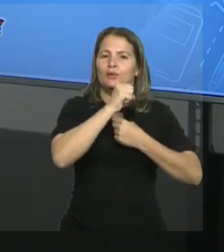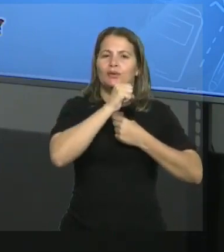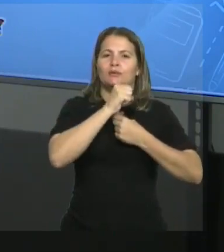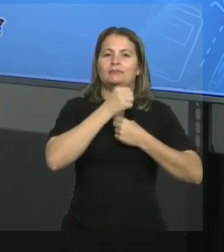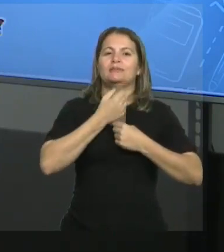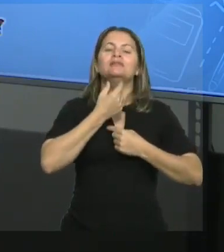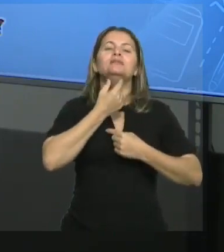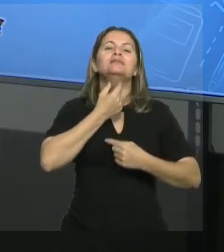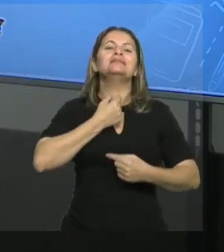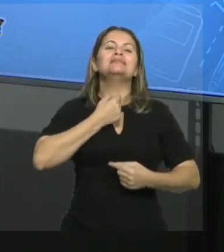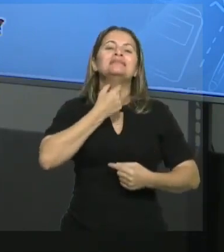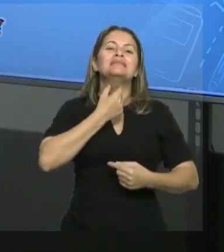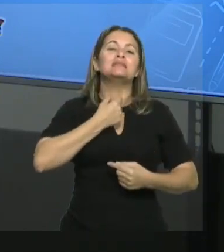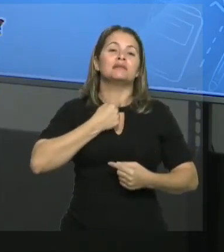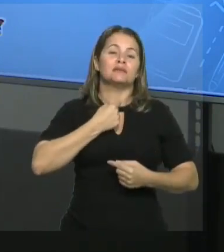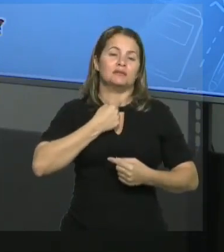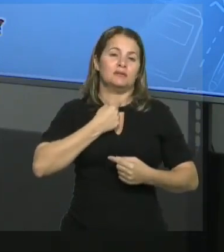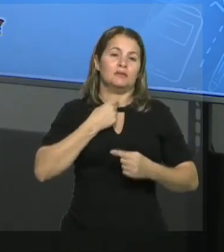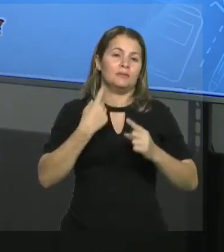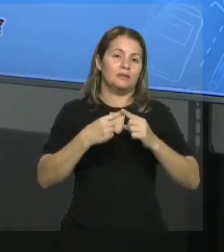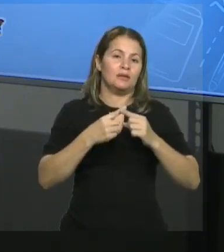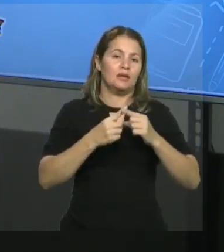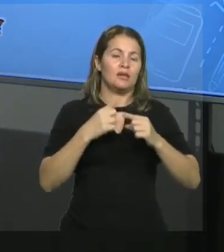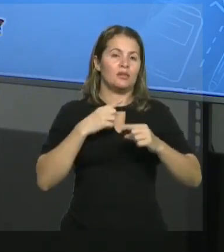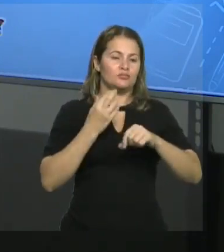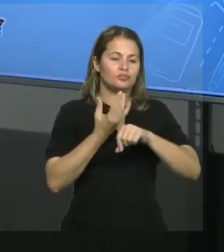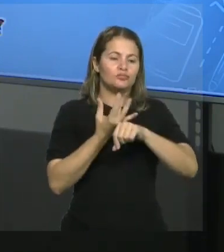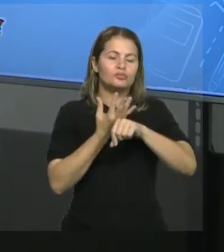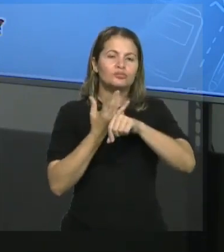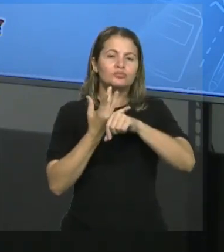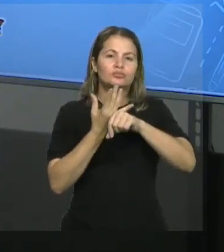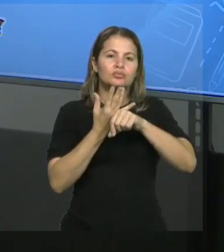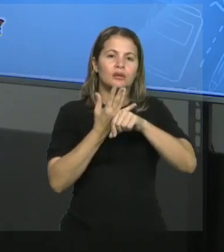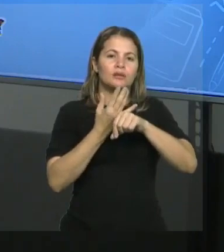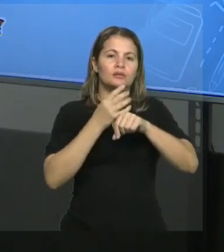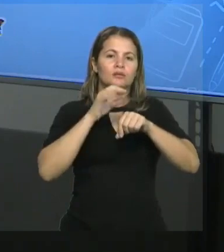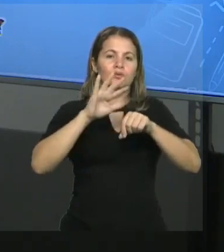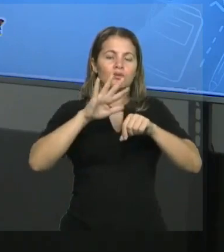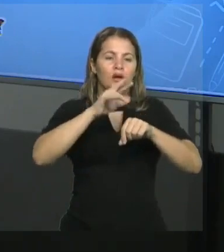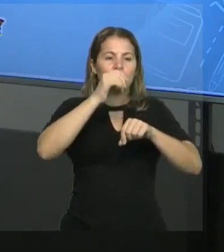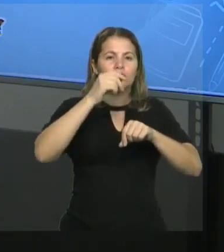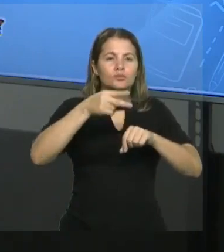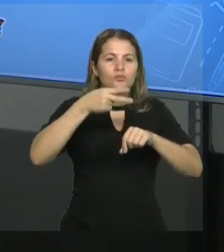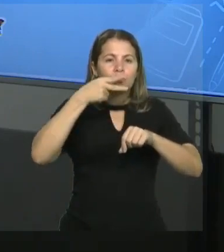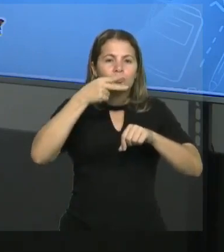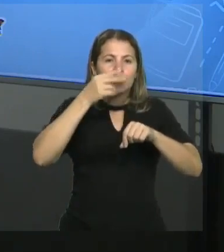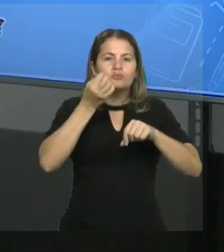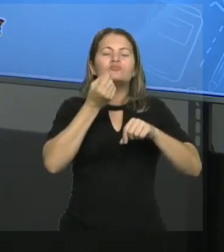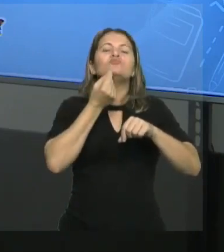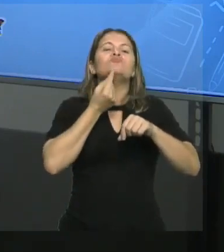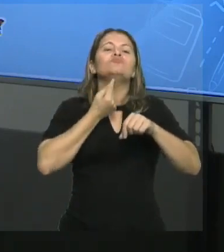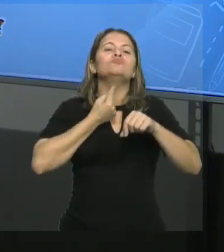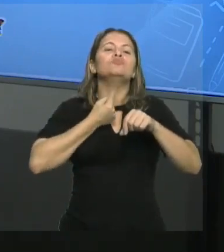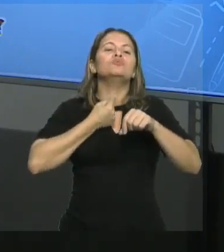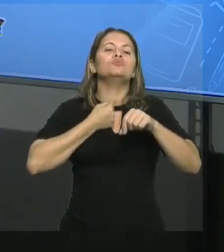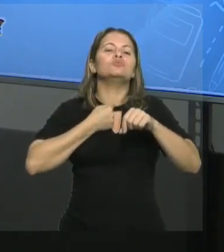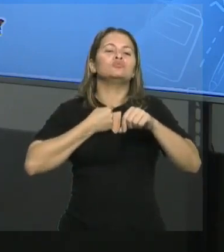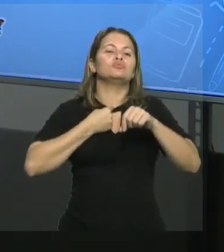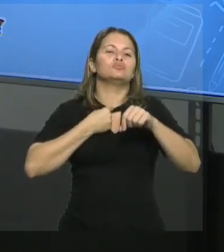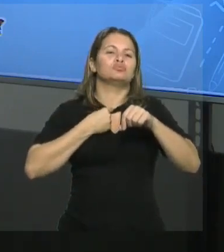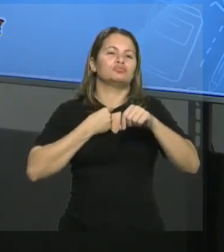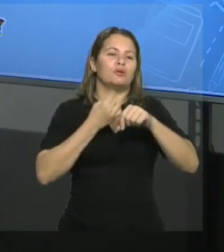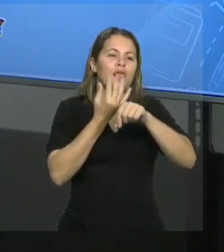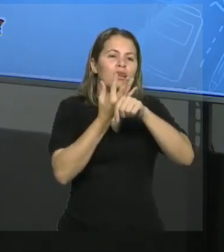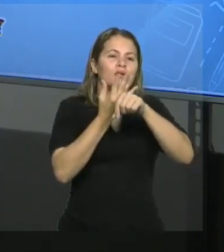traqueia, que servem para filtrar o ar. Então esses cílios da traqueia são queimados, então a gente vai perdendo a função